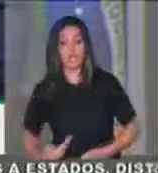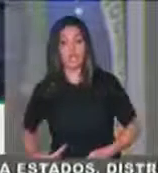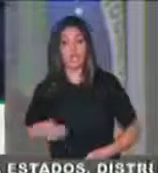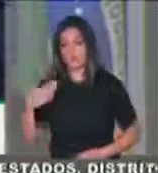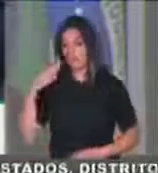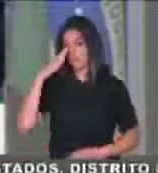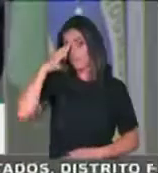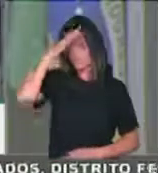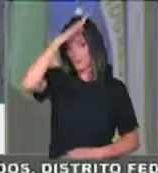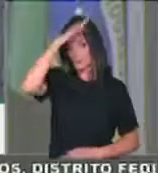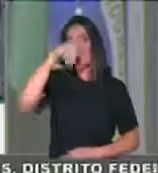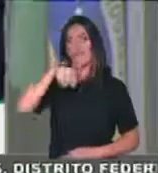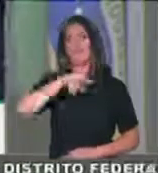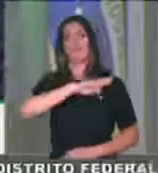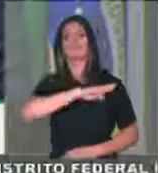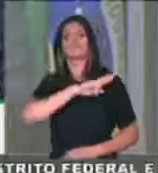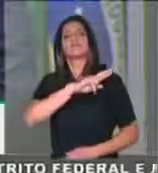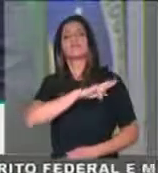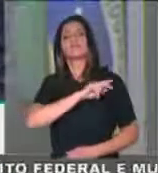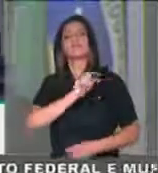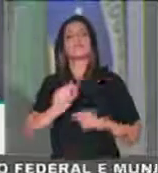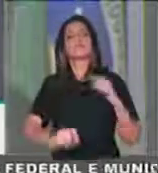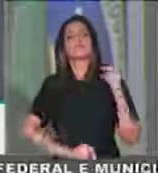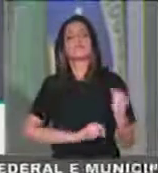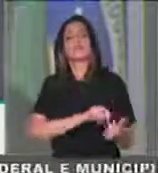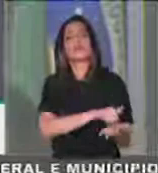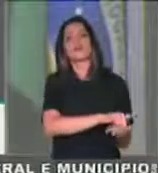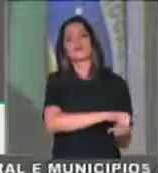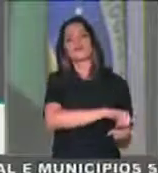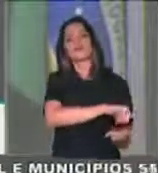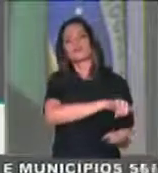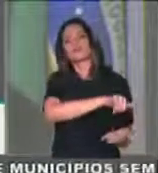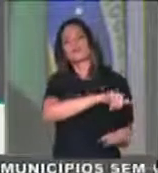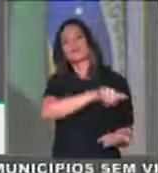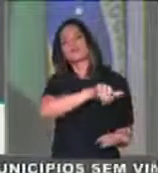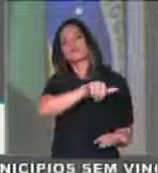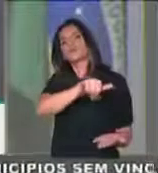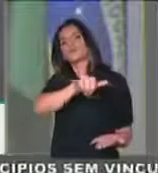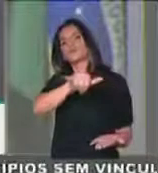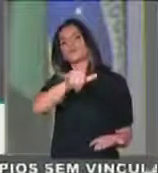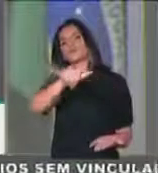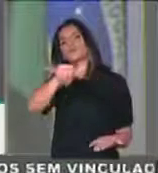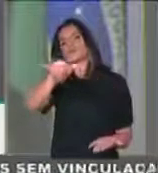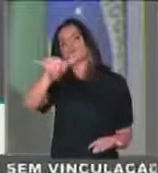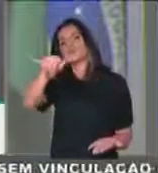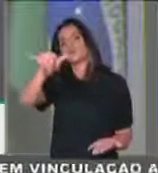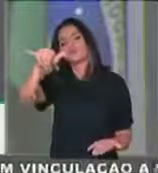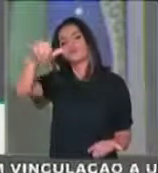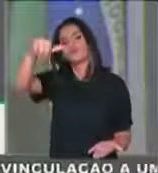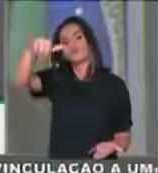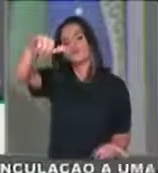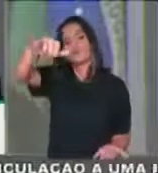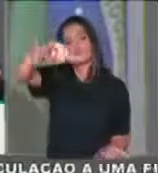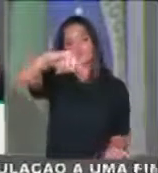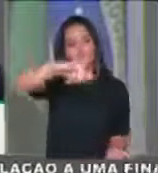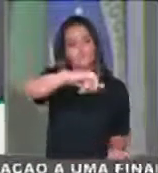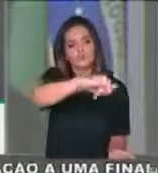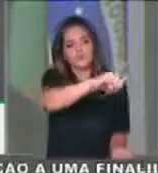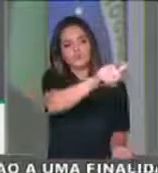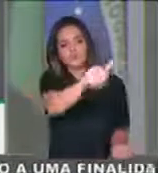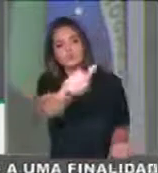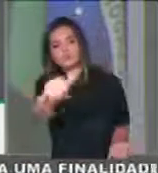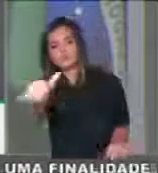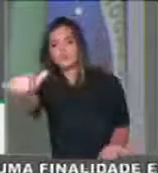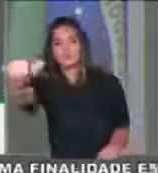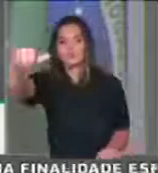agora tem a responsabilidade de colocar esta aeronave de volta em voo de